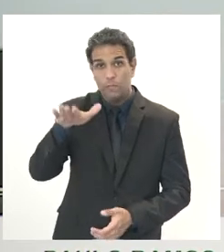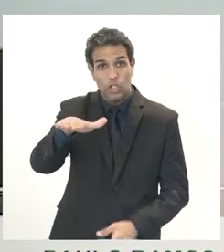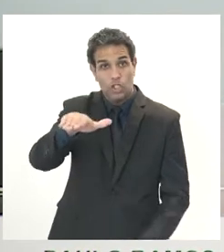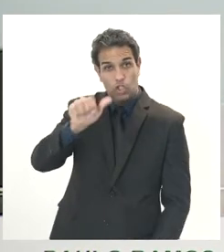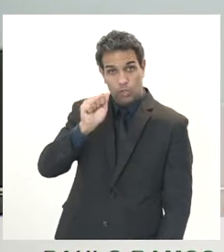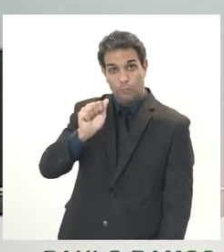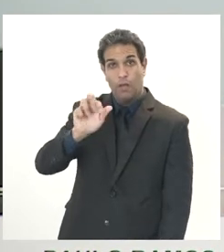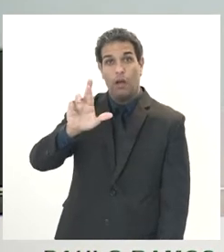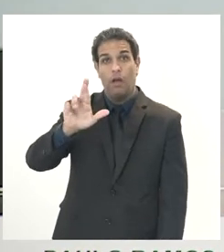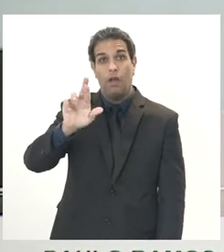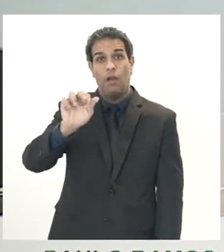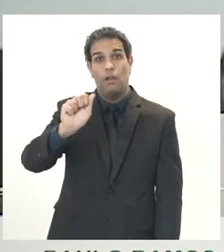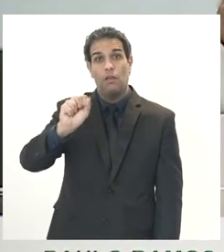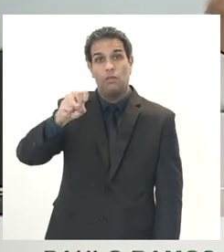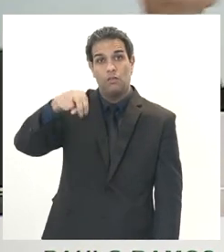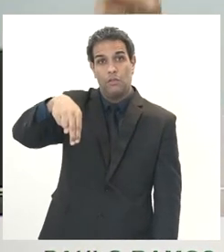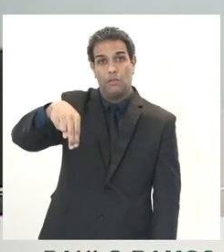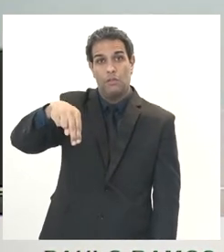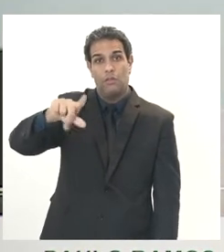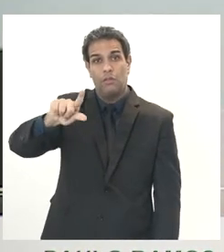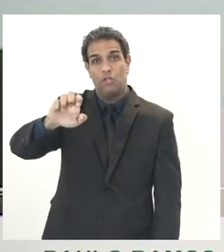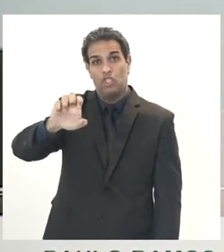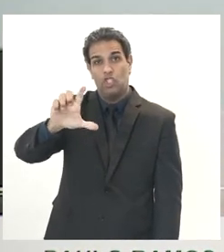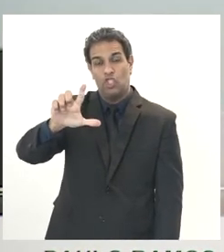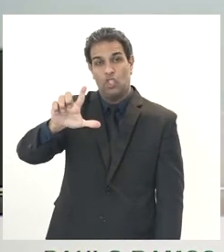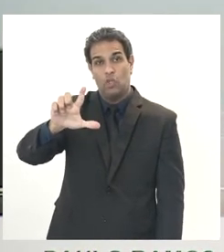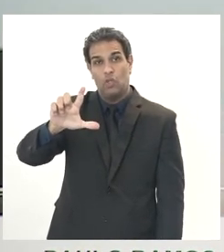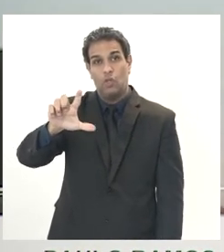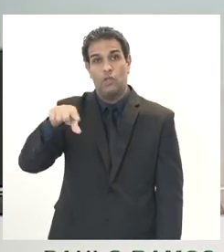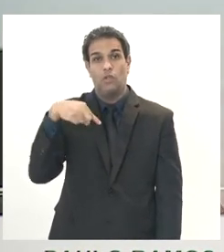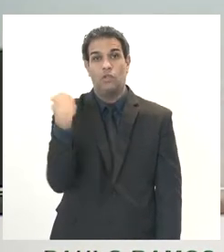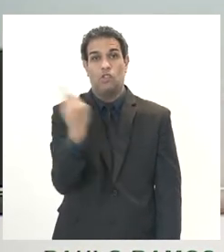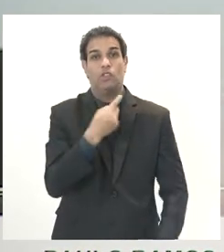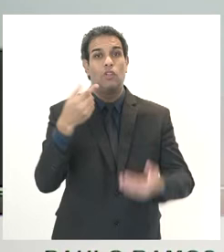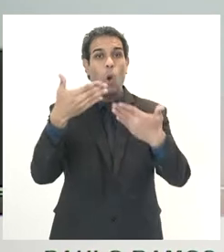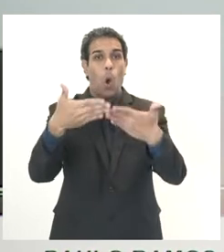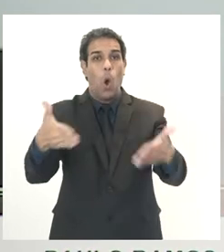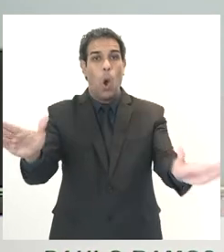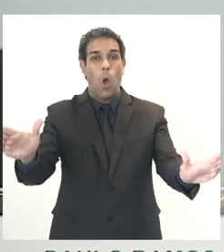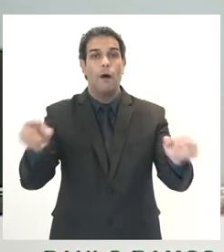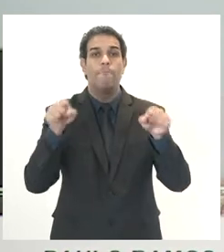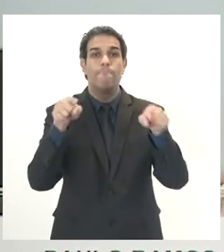palavra ao Rangel, para ele abrir o nosso encontro. Rangel, por favor.